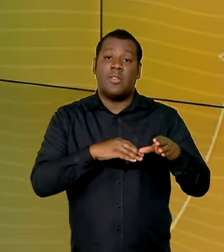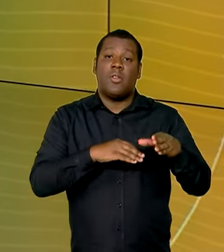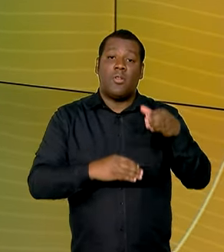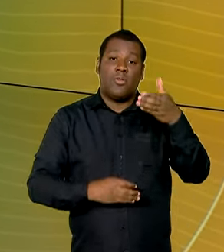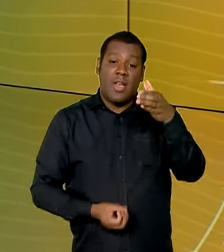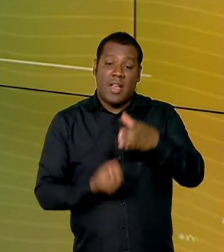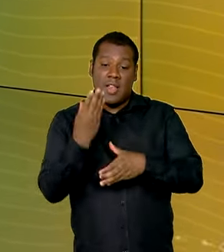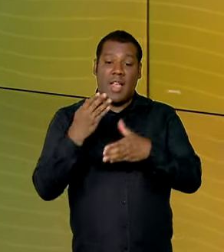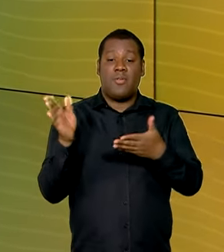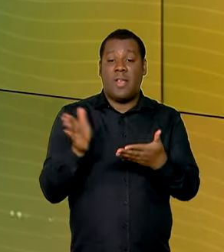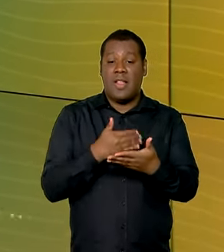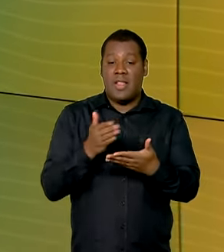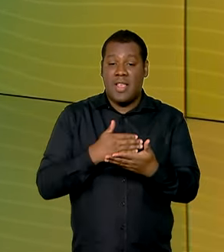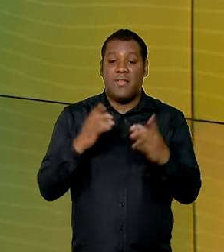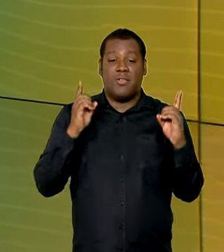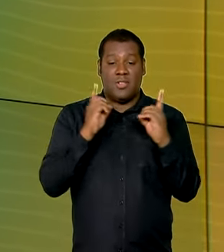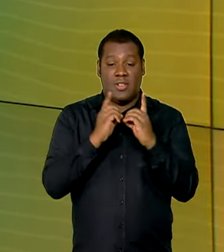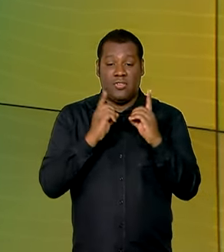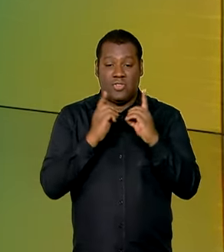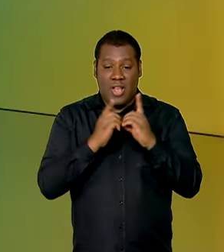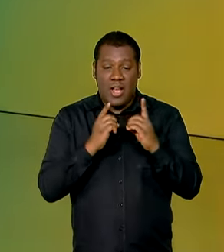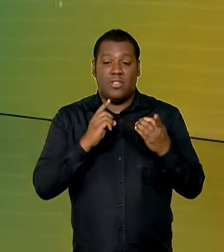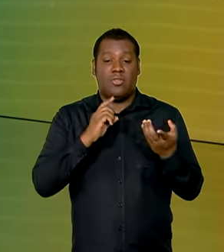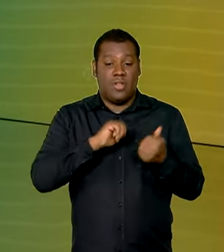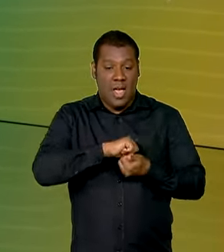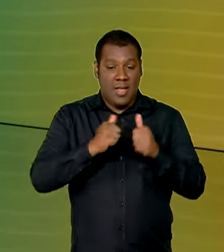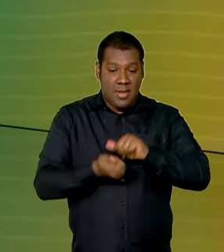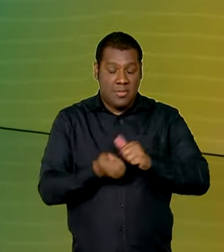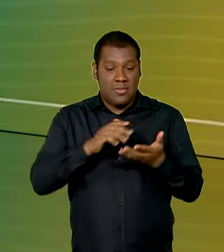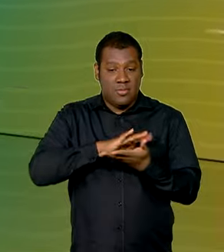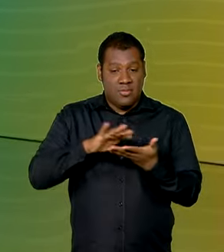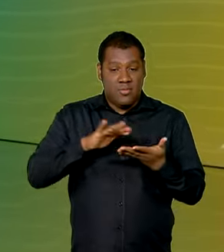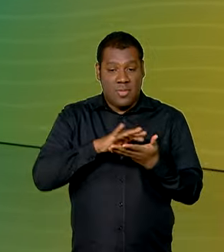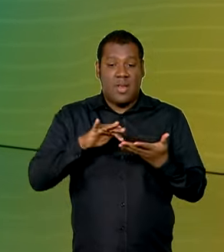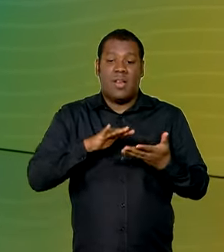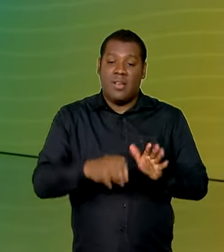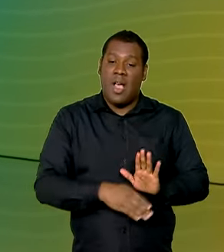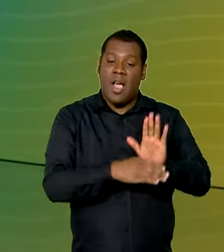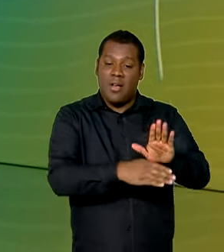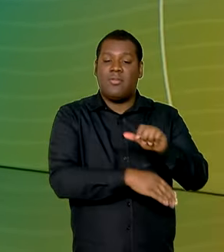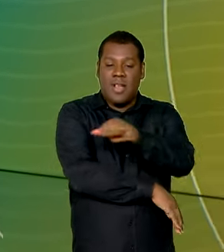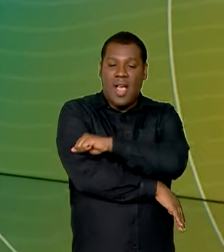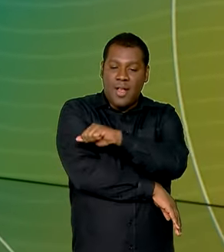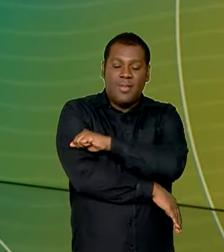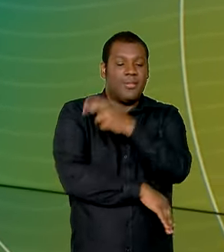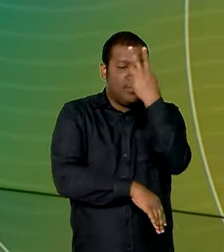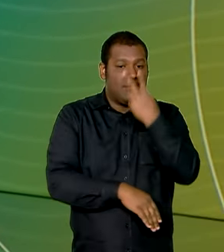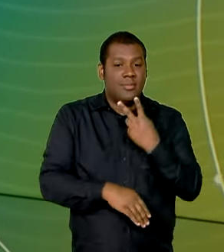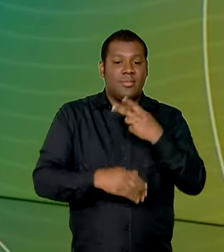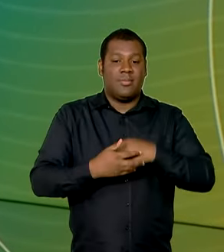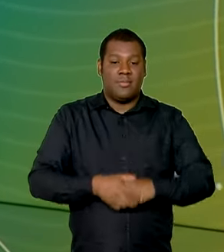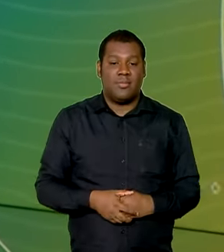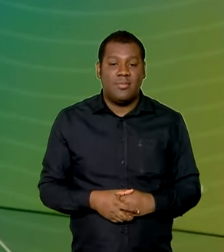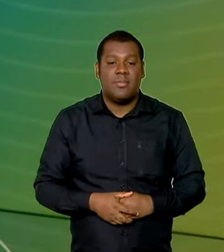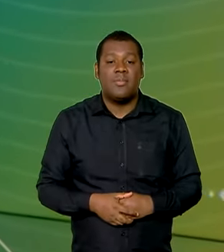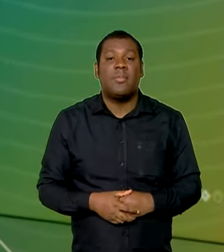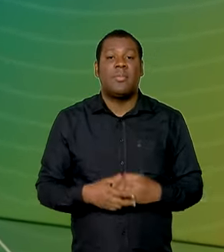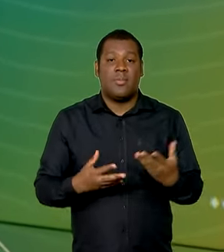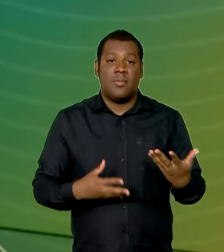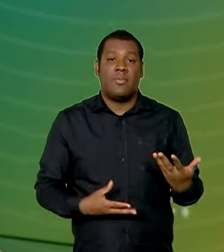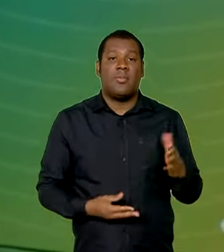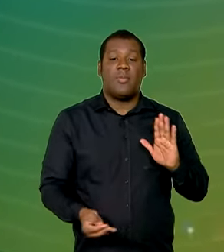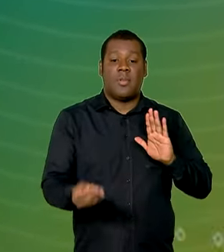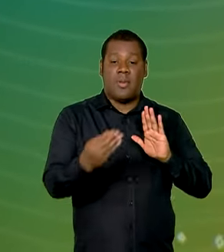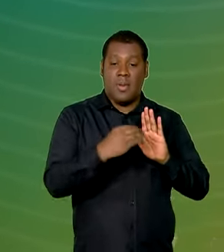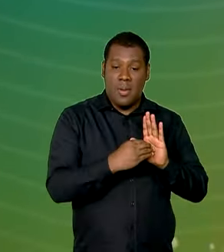braile. O material será utilizado principalmente para aprendizado em sala de aula. A iniciativa está dentro do Programa